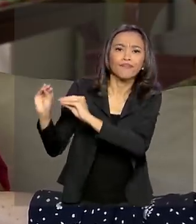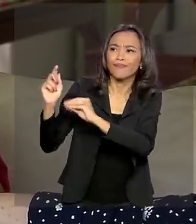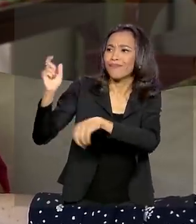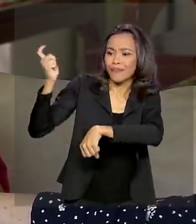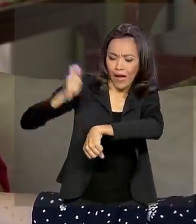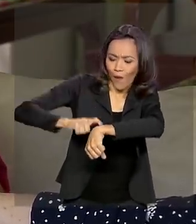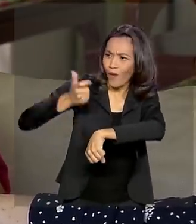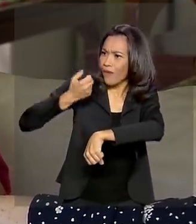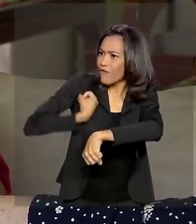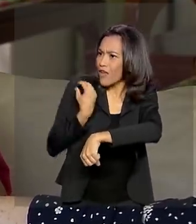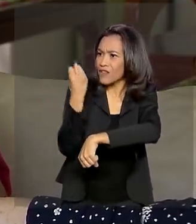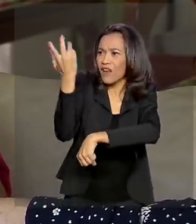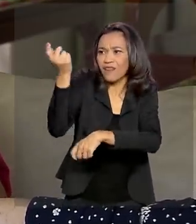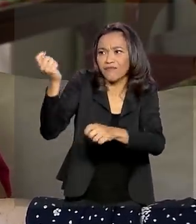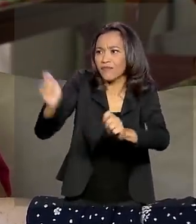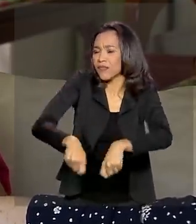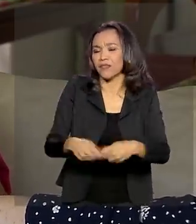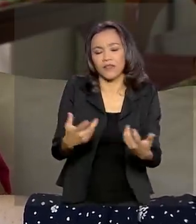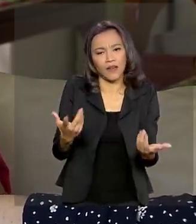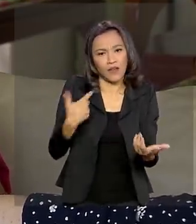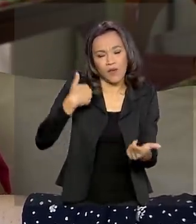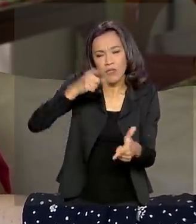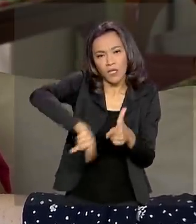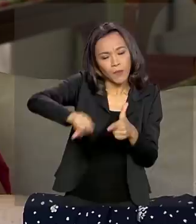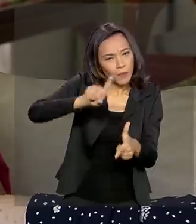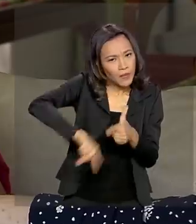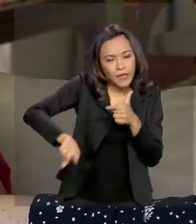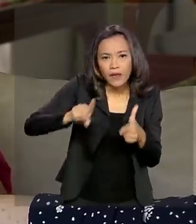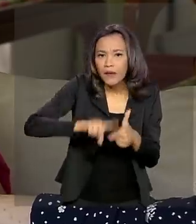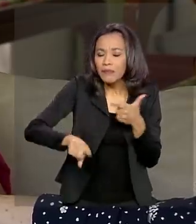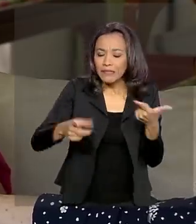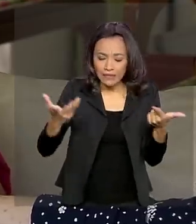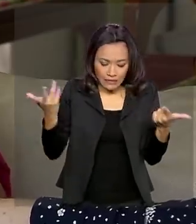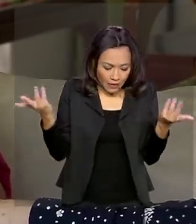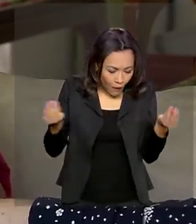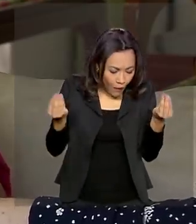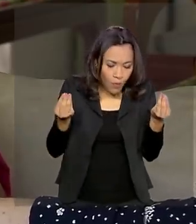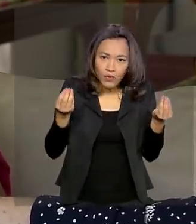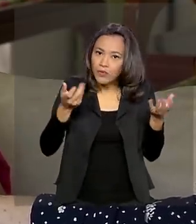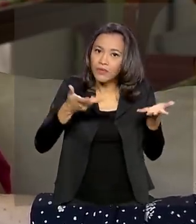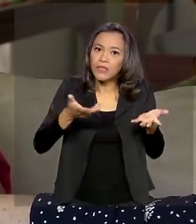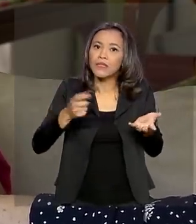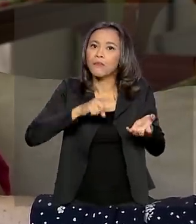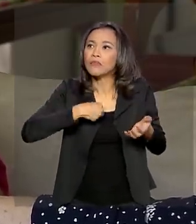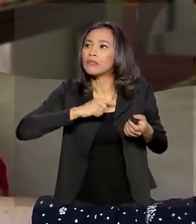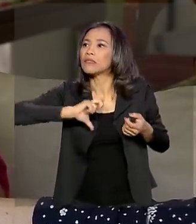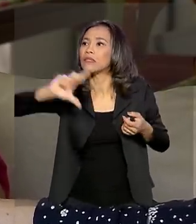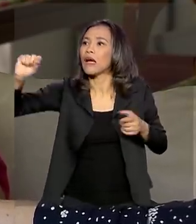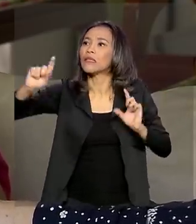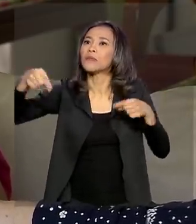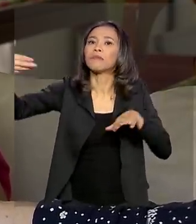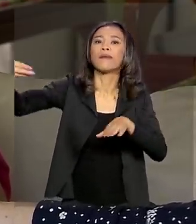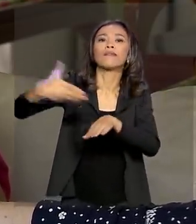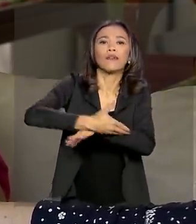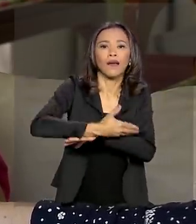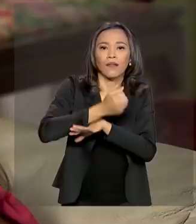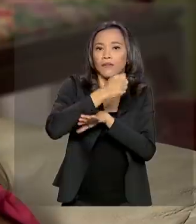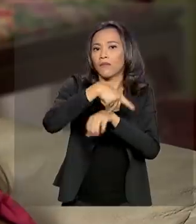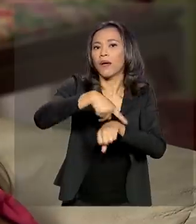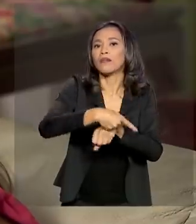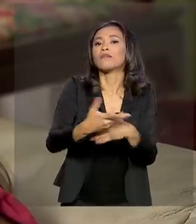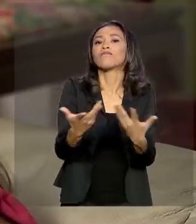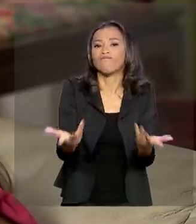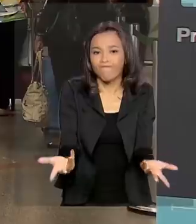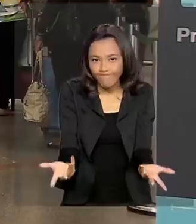como viajar agora, eu posso ter problemas para sair do meu país e para entrar na Austrália.